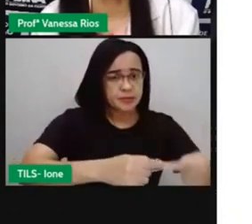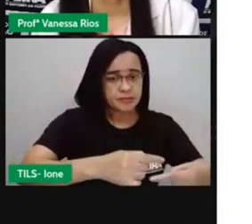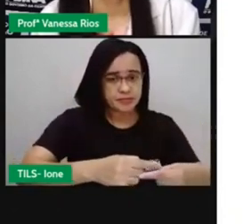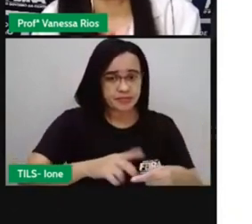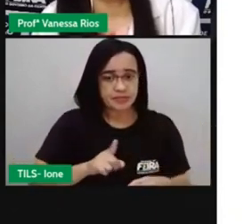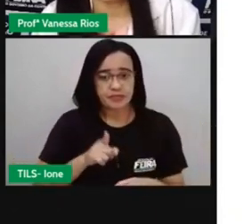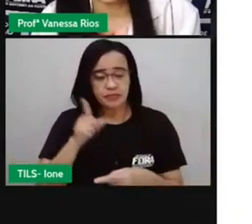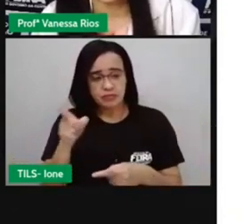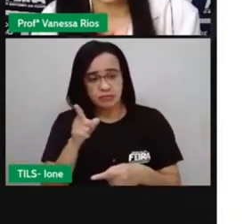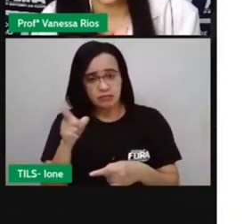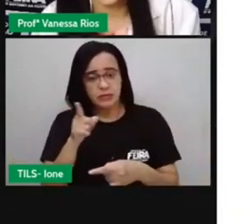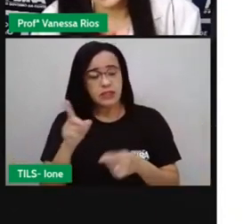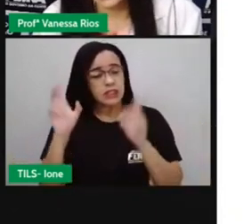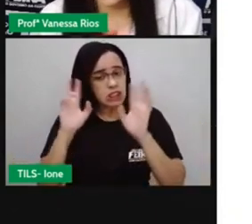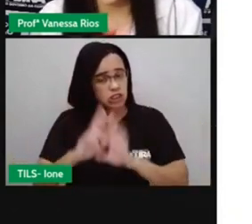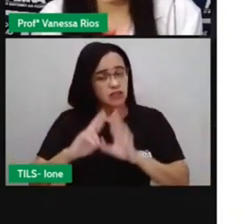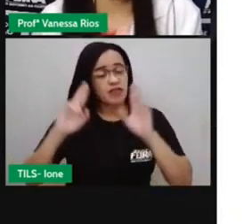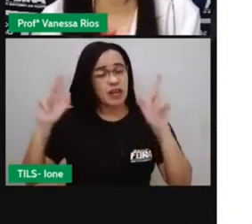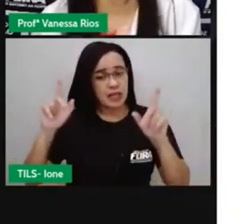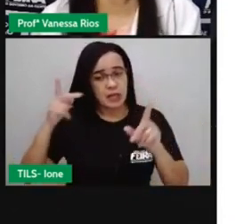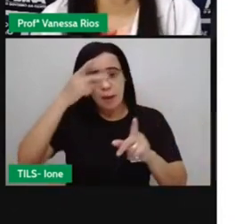eleito pelas pessoas.